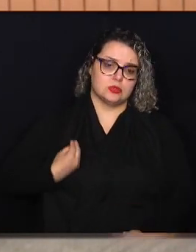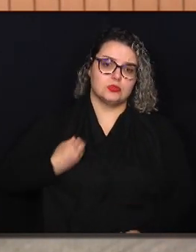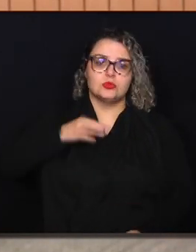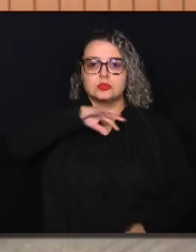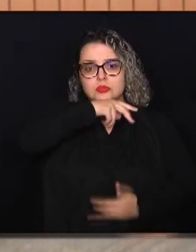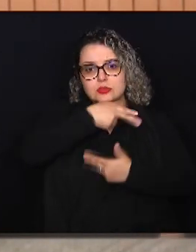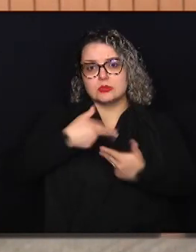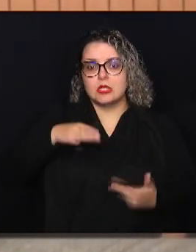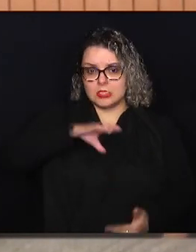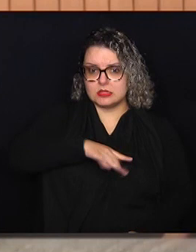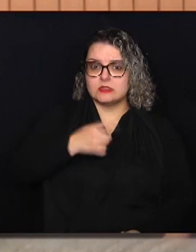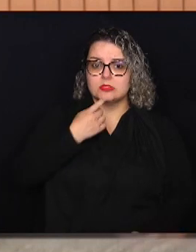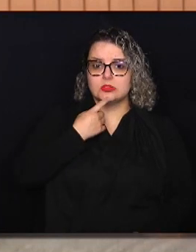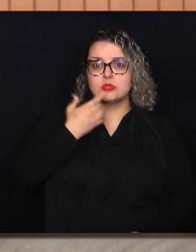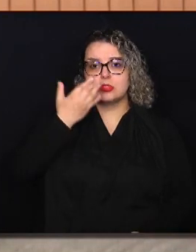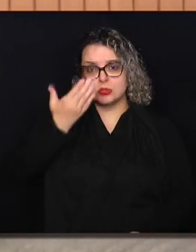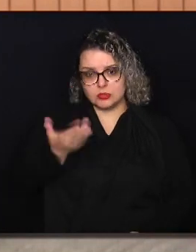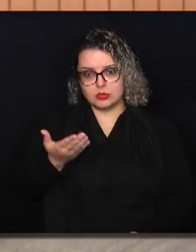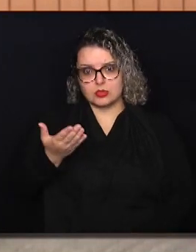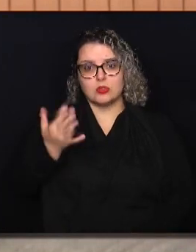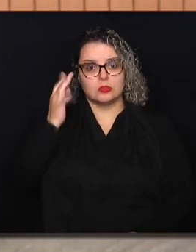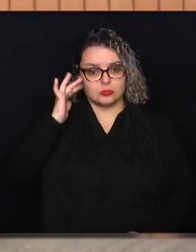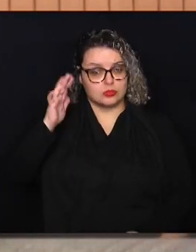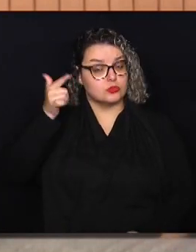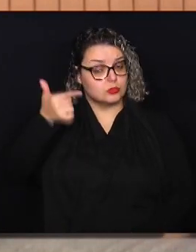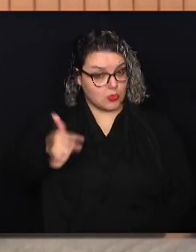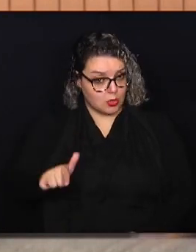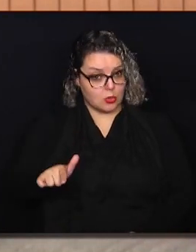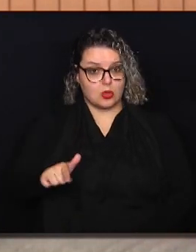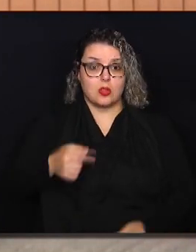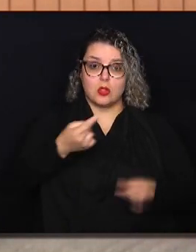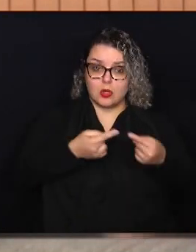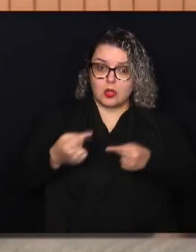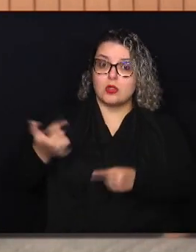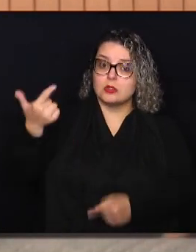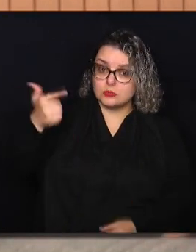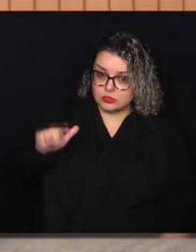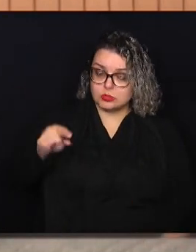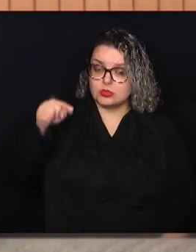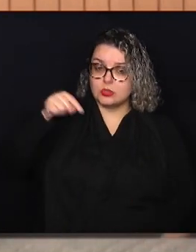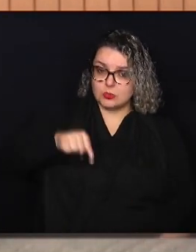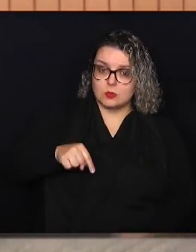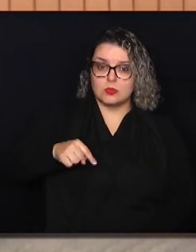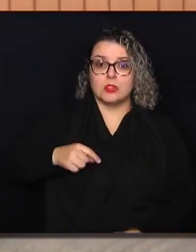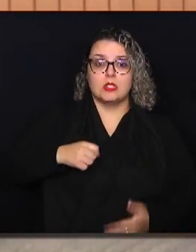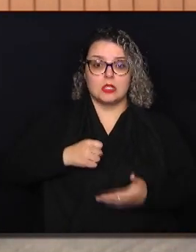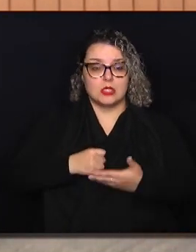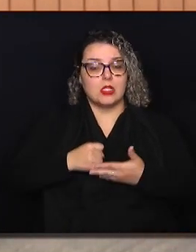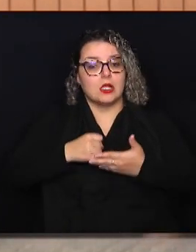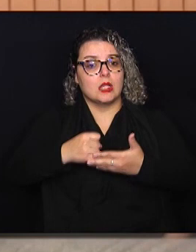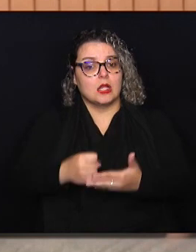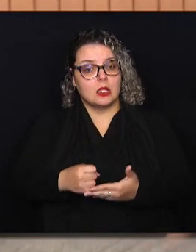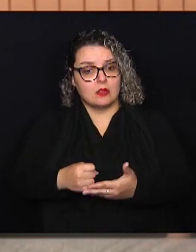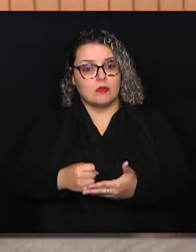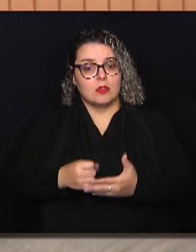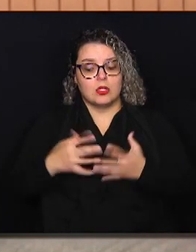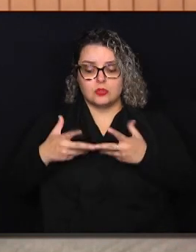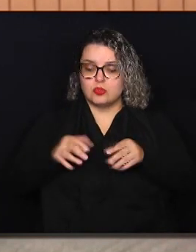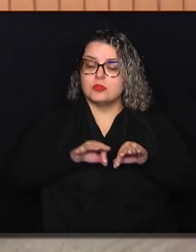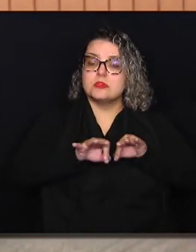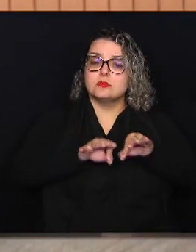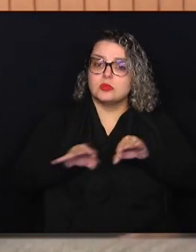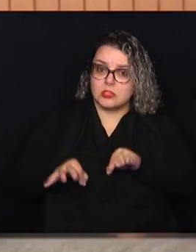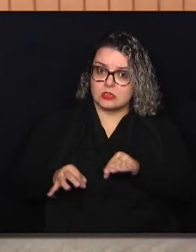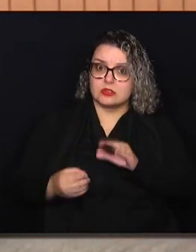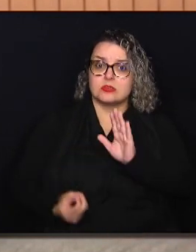aqui na cidade de Campinas. Então, o sonho continua, as discussões continuam aqui, levaremos esse, todo esse projeto que